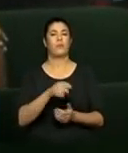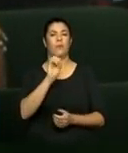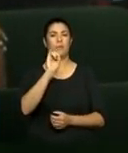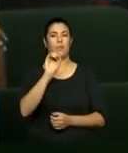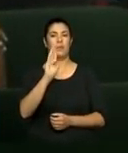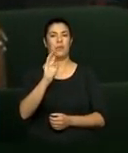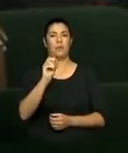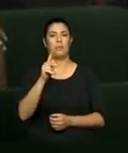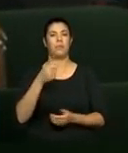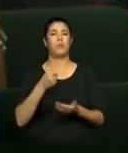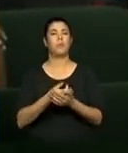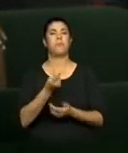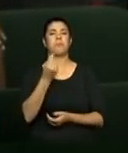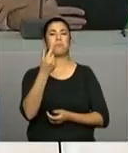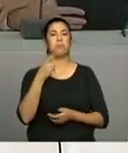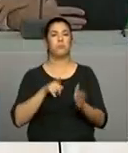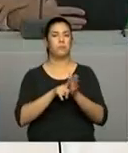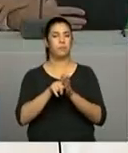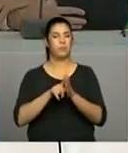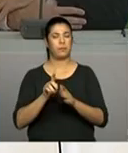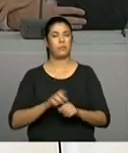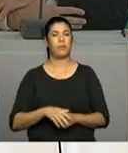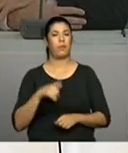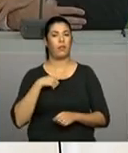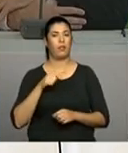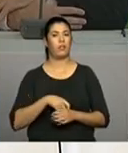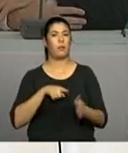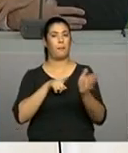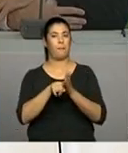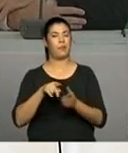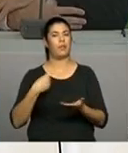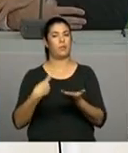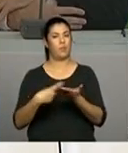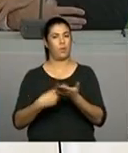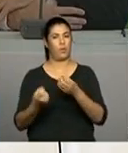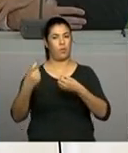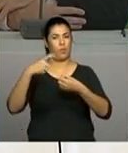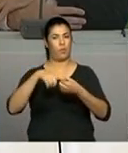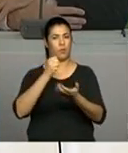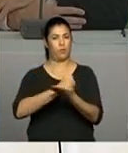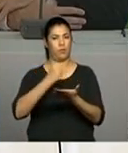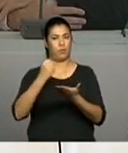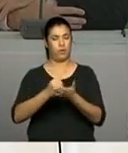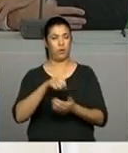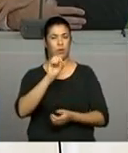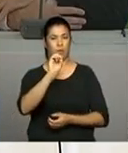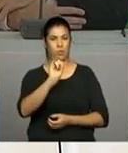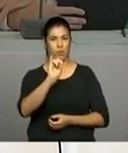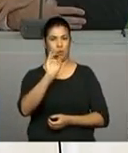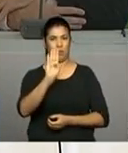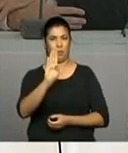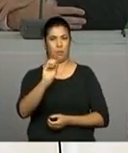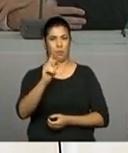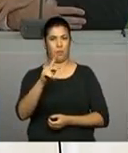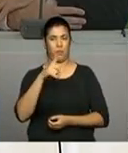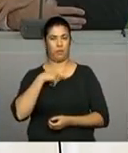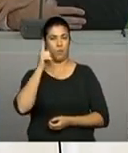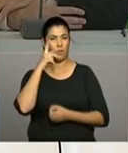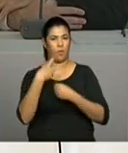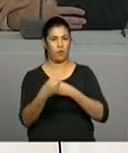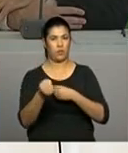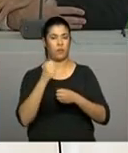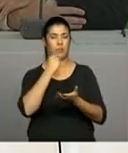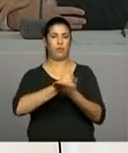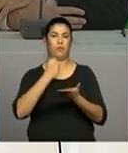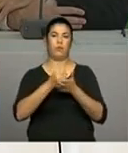pesquisa esse ano? Essa pesquisa, ela faz parte do nosso contrato com o Ibope. O Ibope, ele foi o vencedor da concorrência pública para a